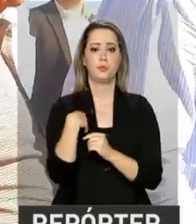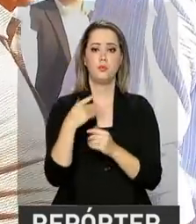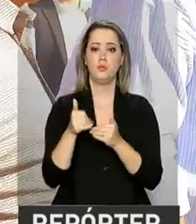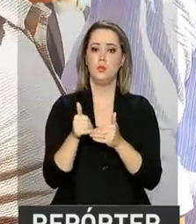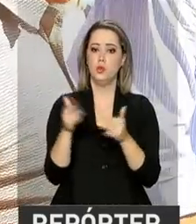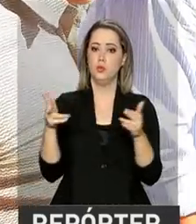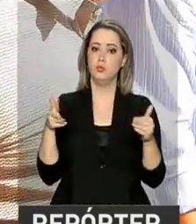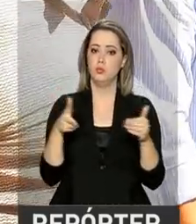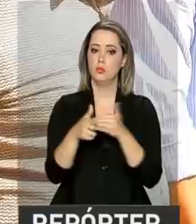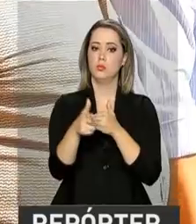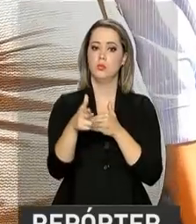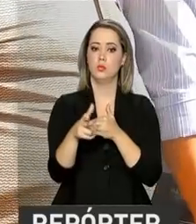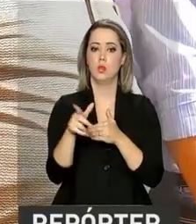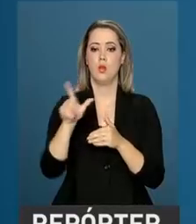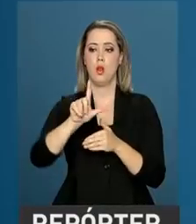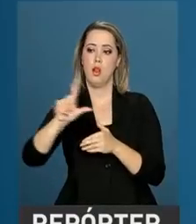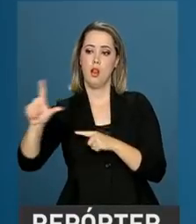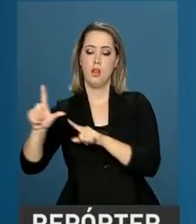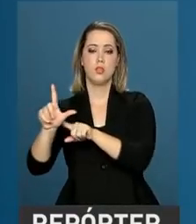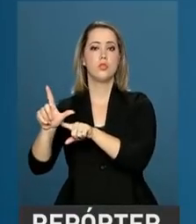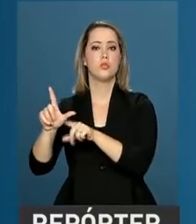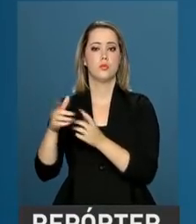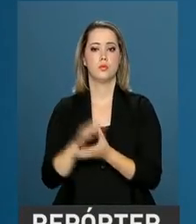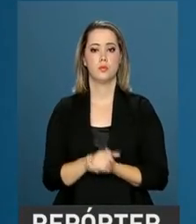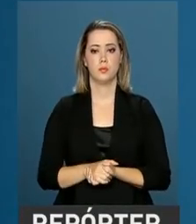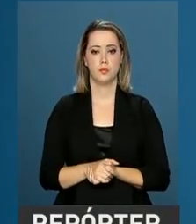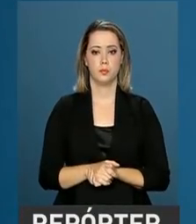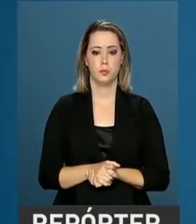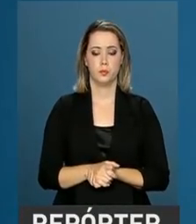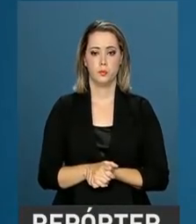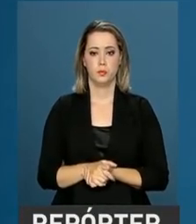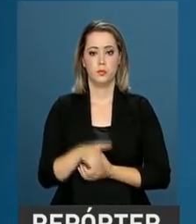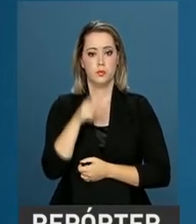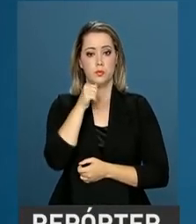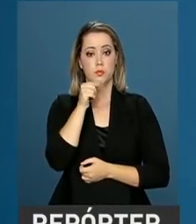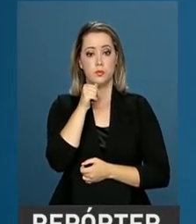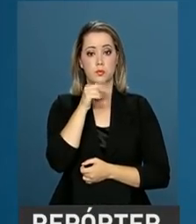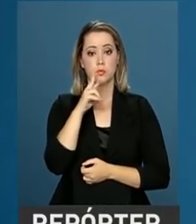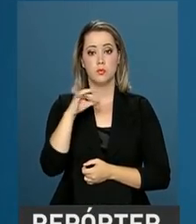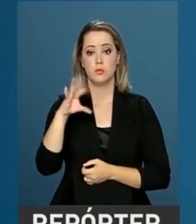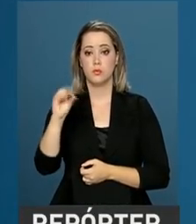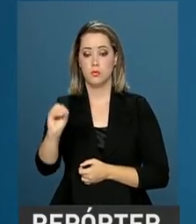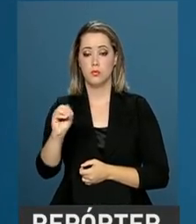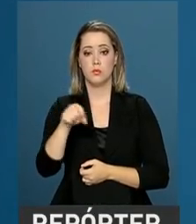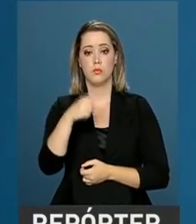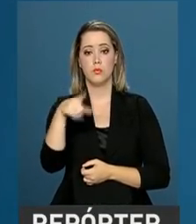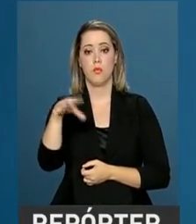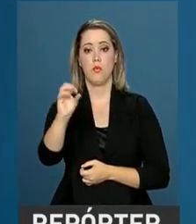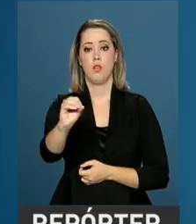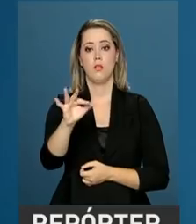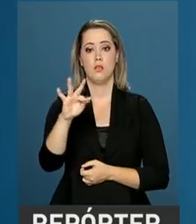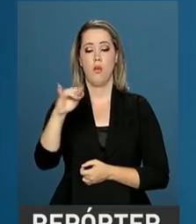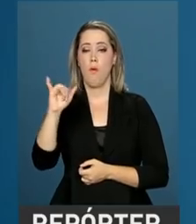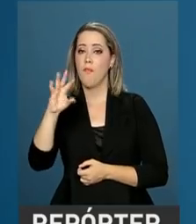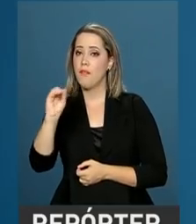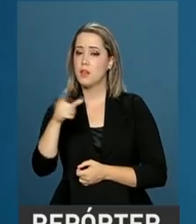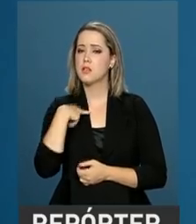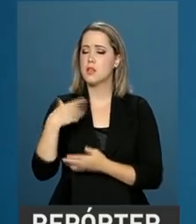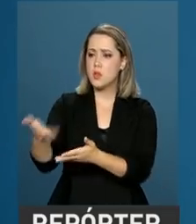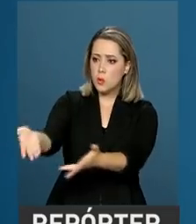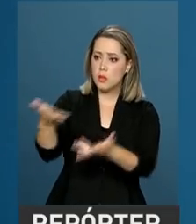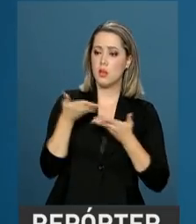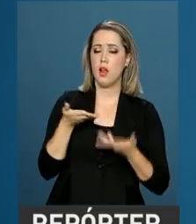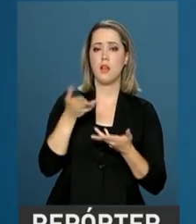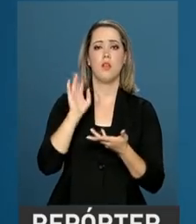inaugurou o eixo leste da transposição. As águas do São Francisco trarão, como me dizia no caminho